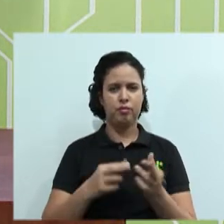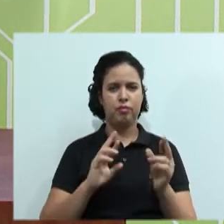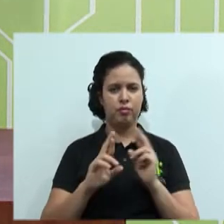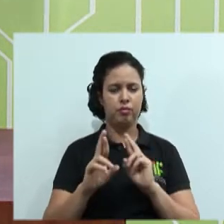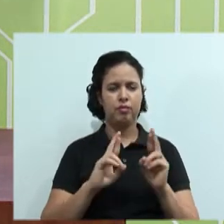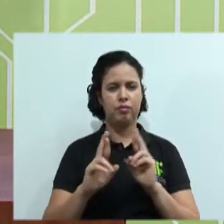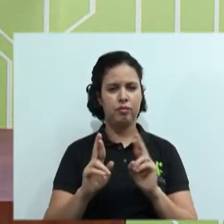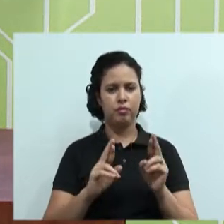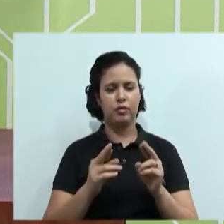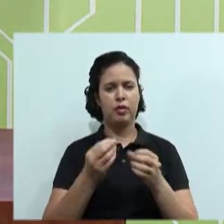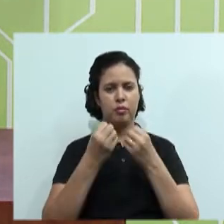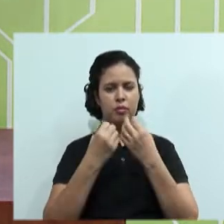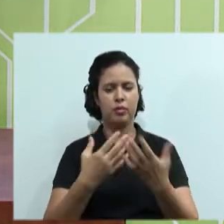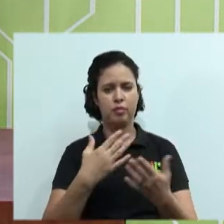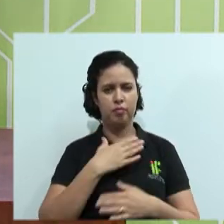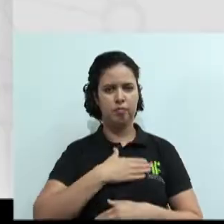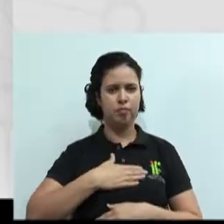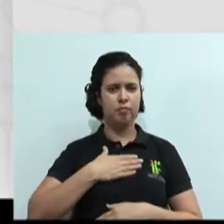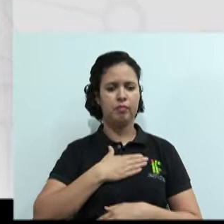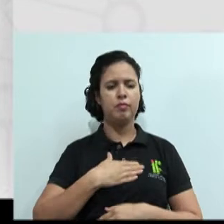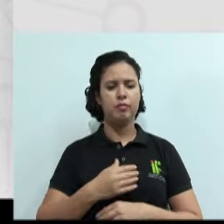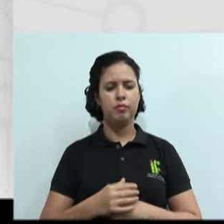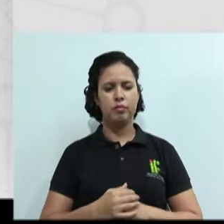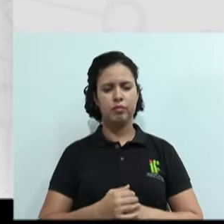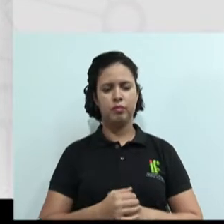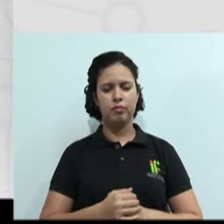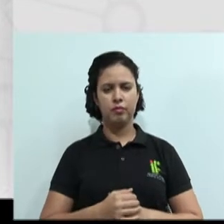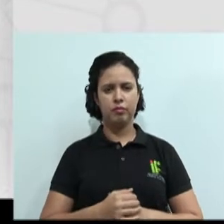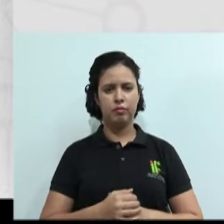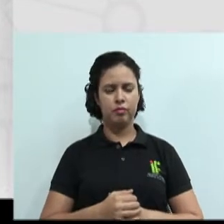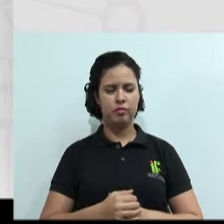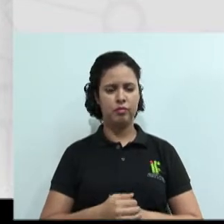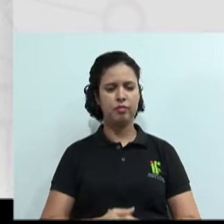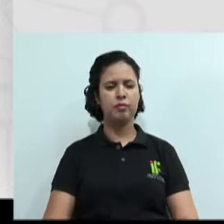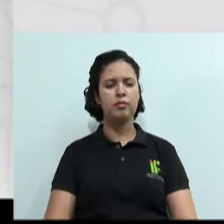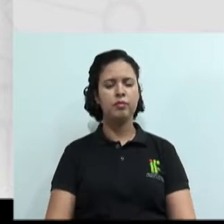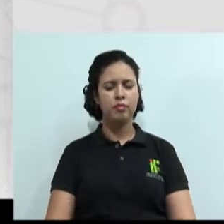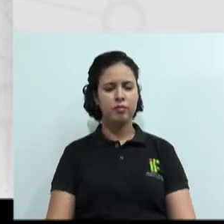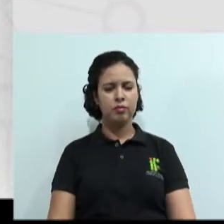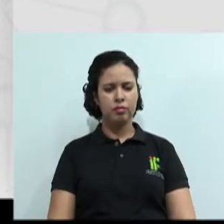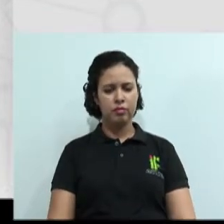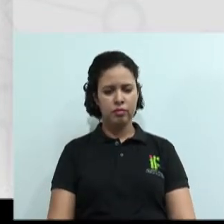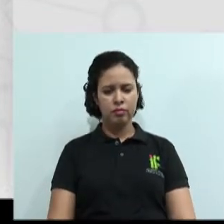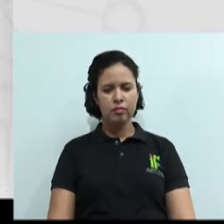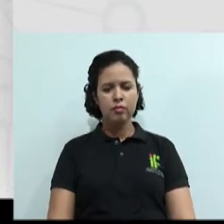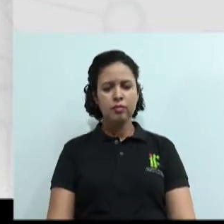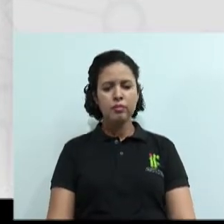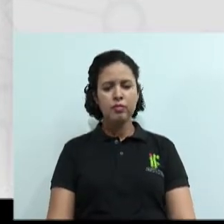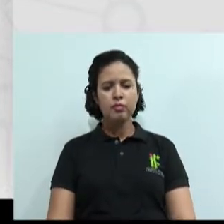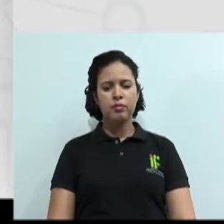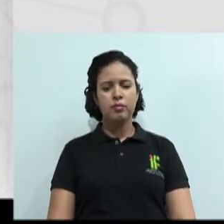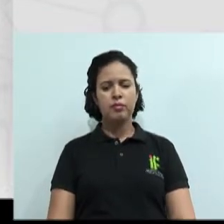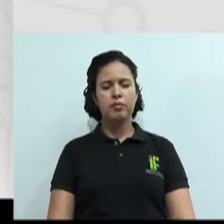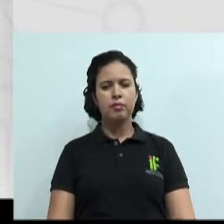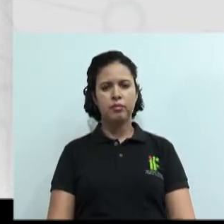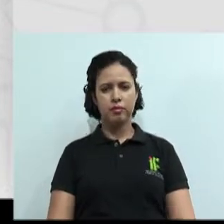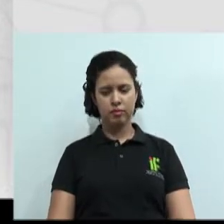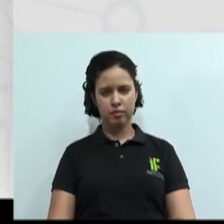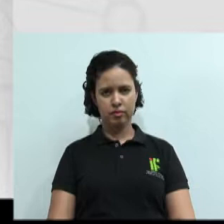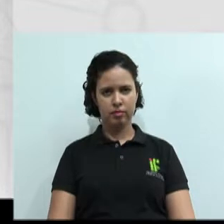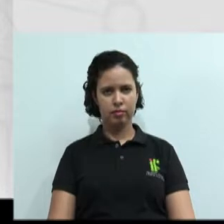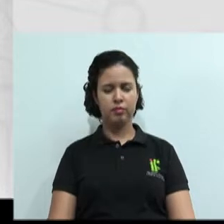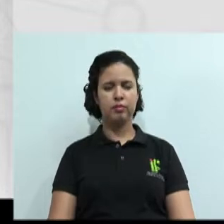saudáveis, ok? Então, vamos acompanhar aqui mais um pouco do nosso conteúdo. E aí, nós vamos entrar numa outra parte que é